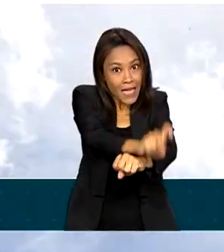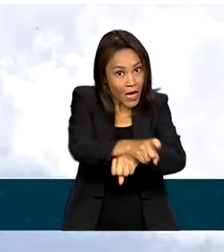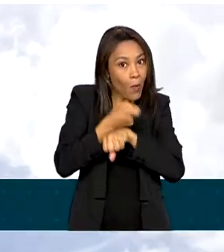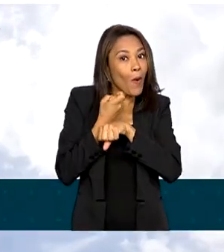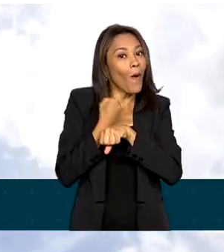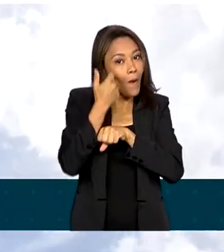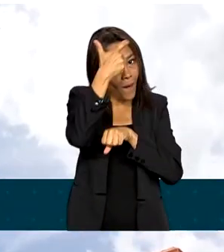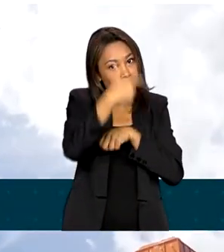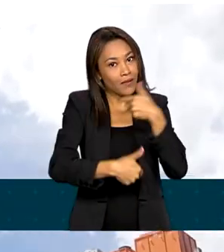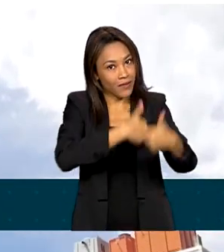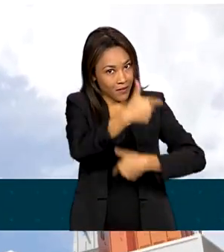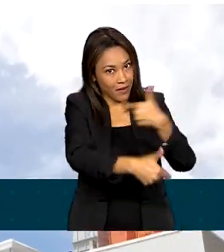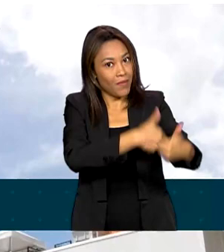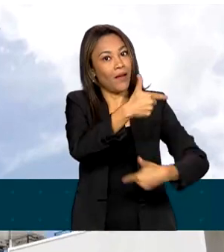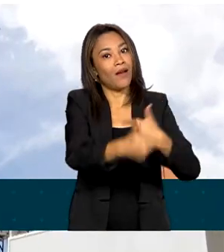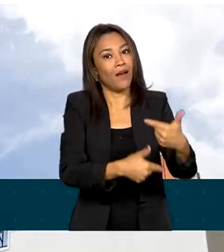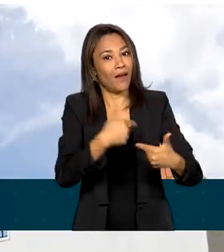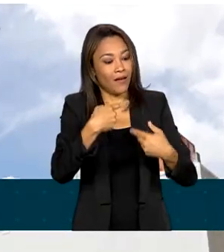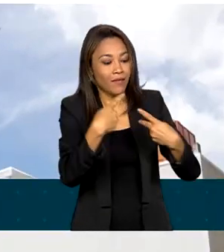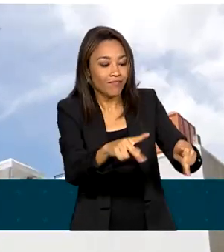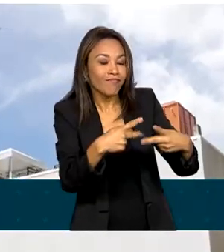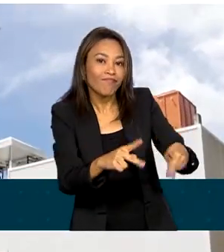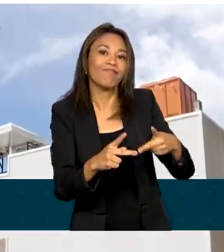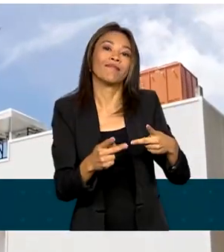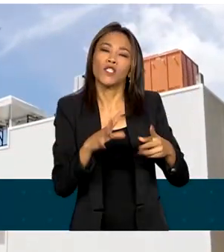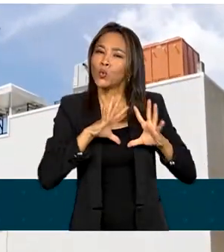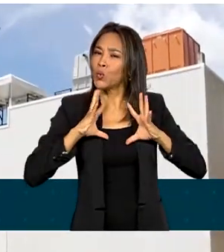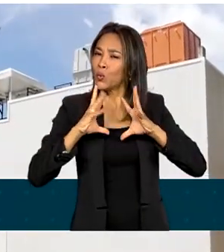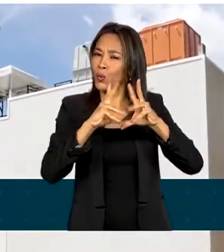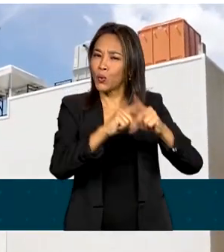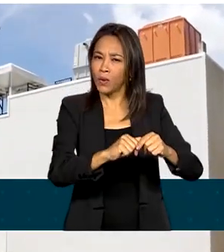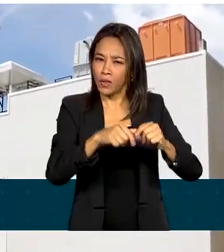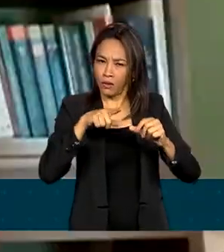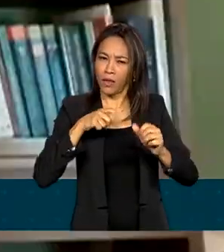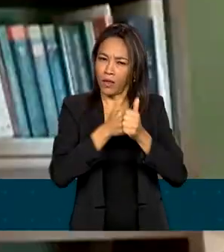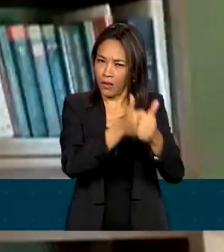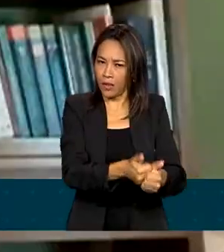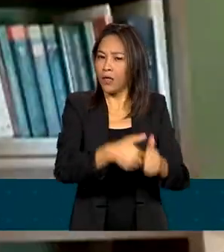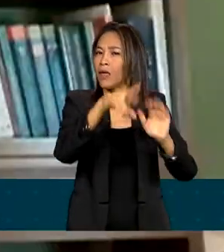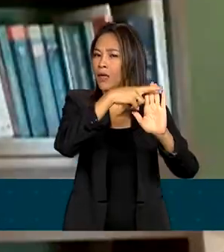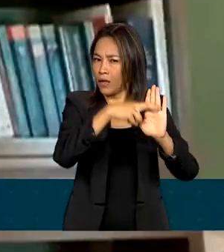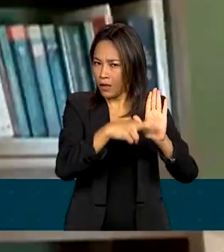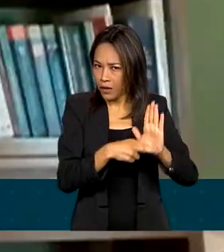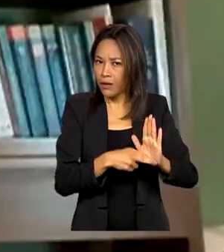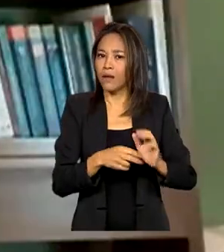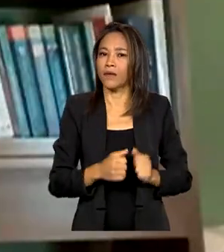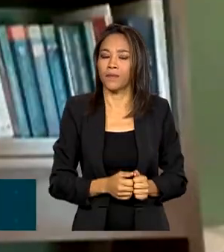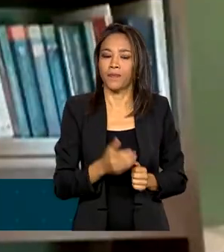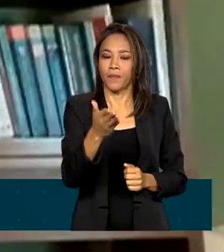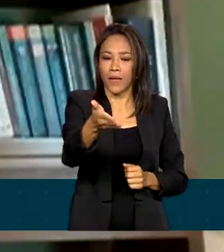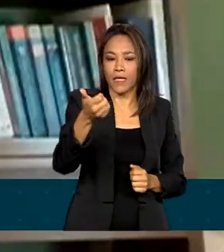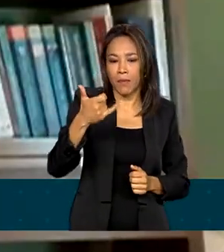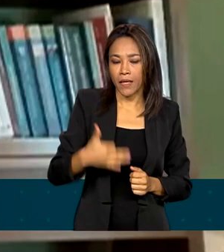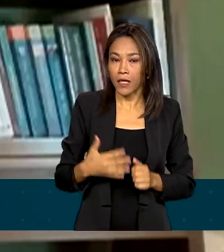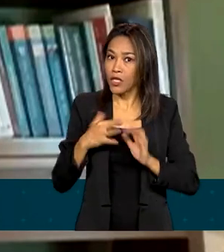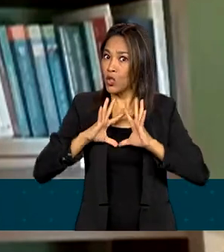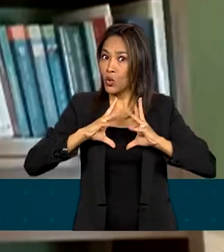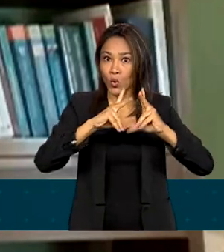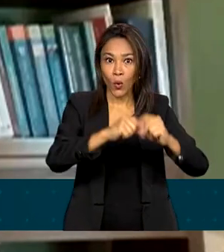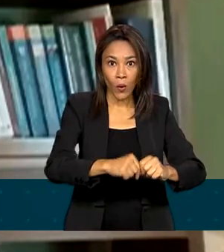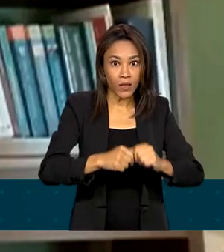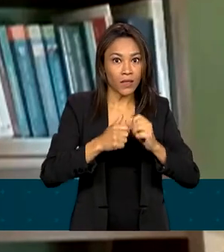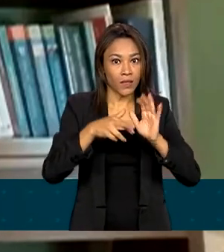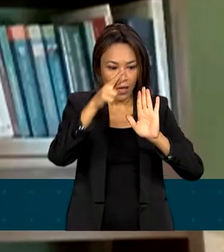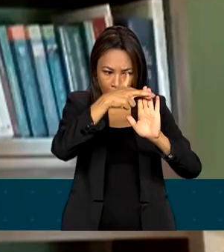trabalhadores urbanos. E todo o processo é padronizado. Essa padronização é a que faz toda a diferença,